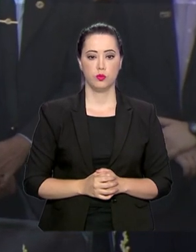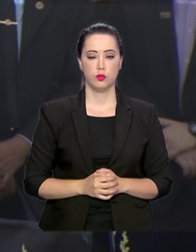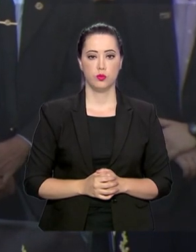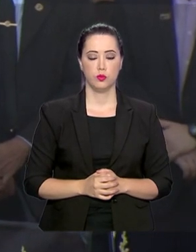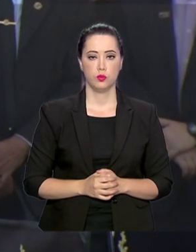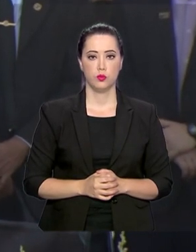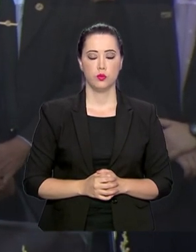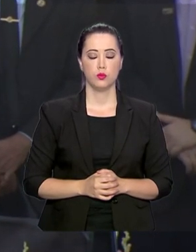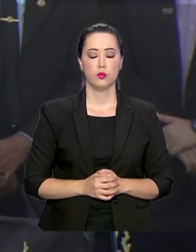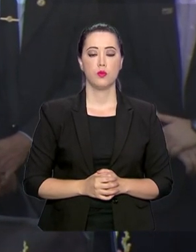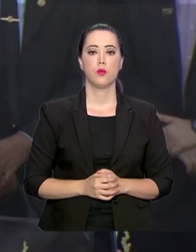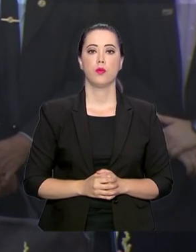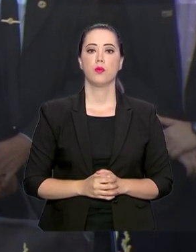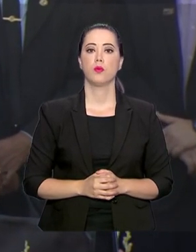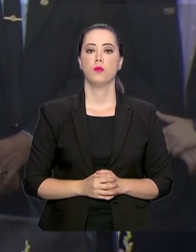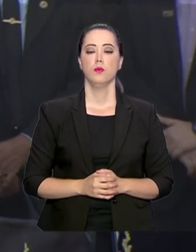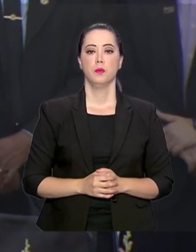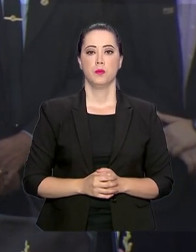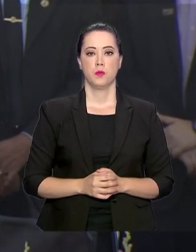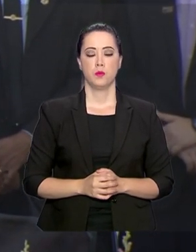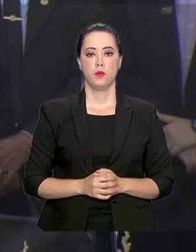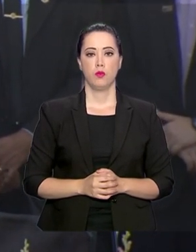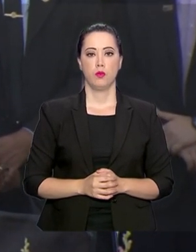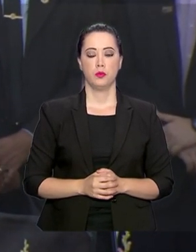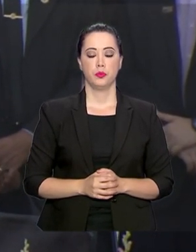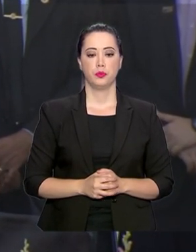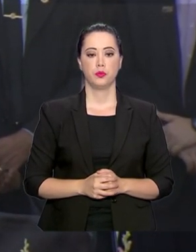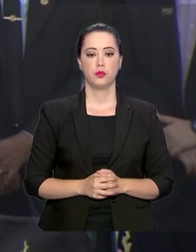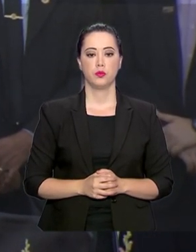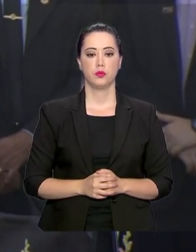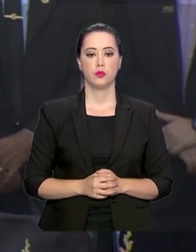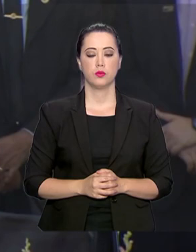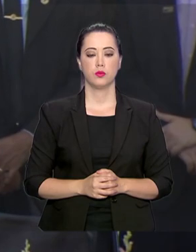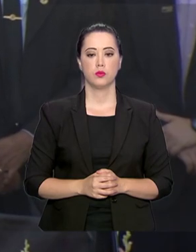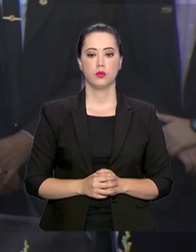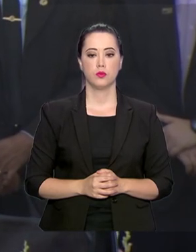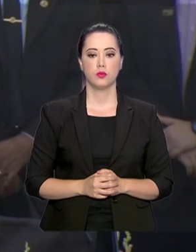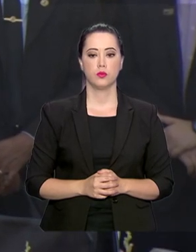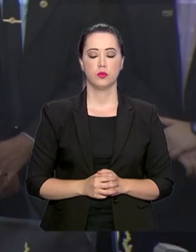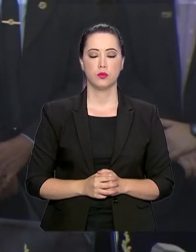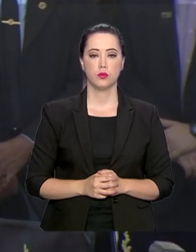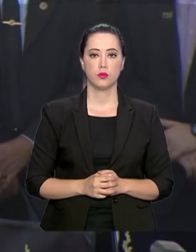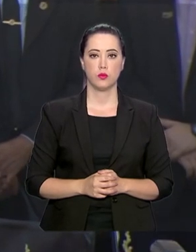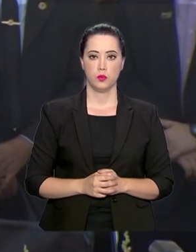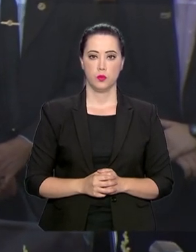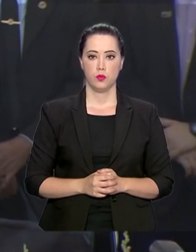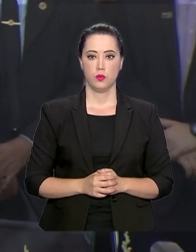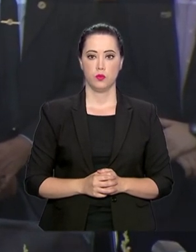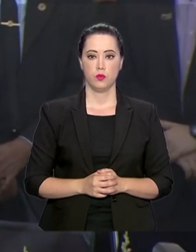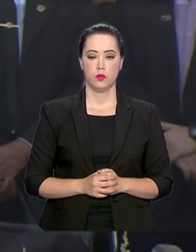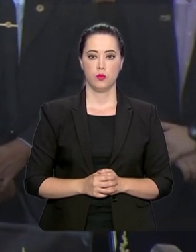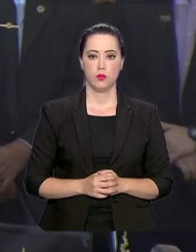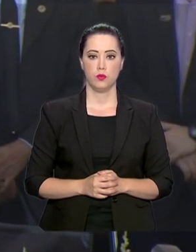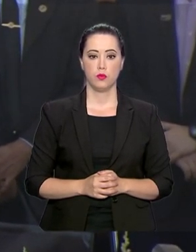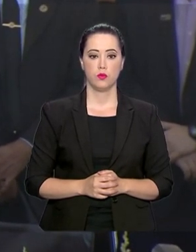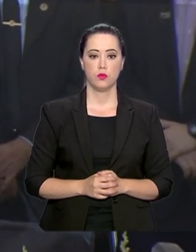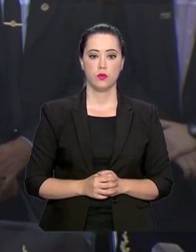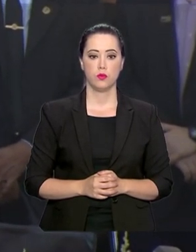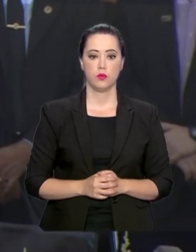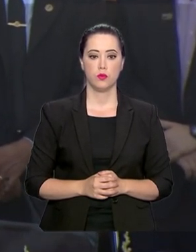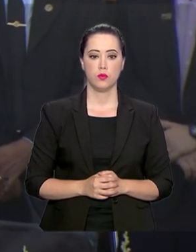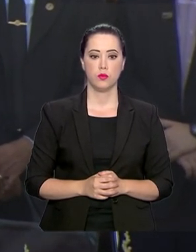estarei ao lado do povo brasileiro, ao lado dos nossos policiais, que tanto exemplo